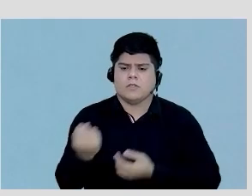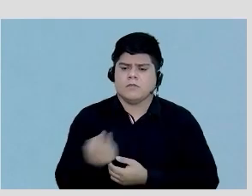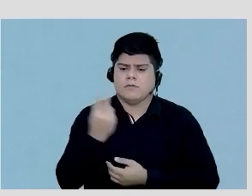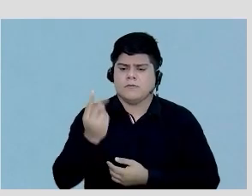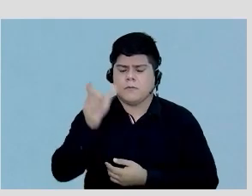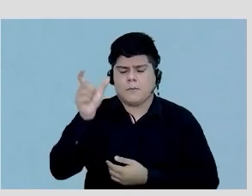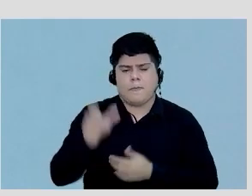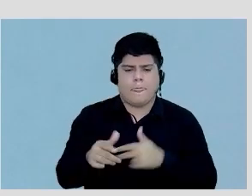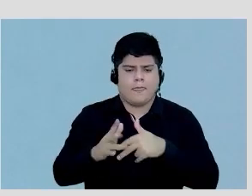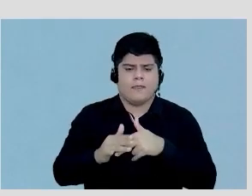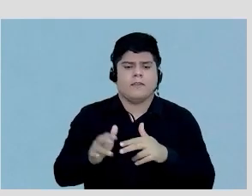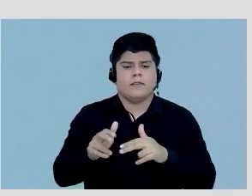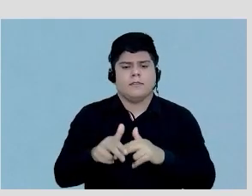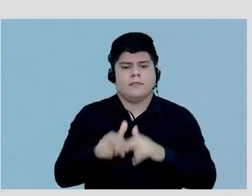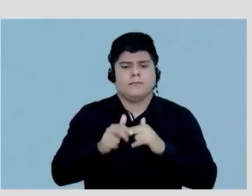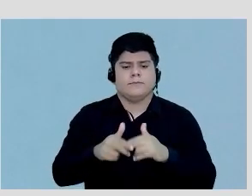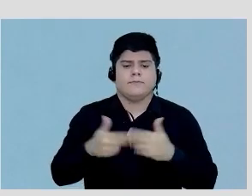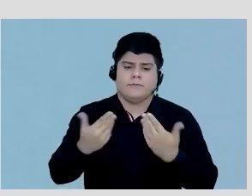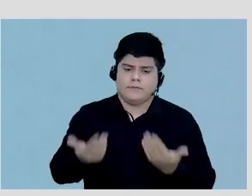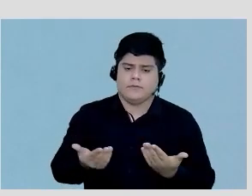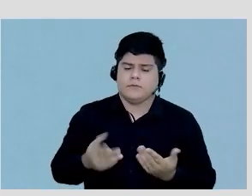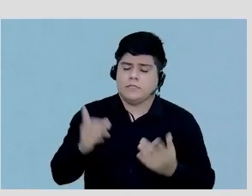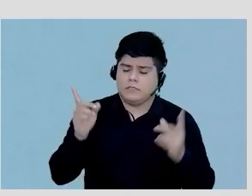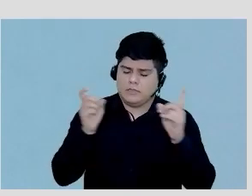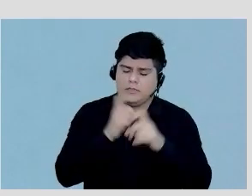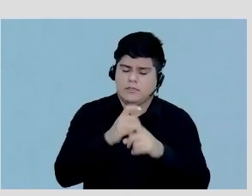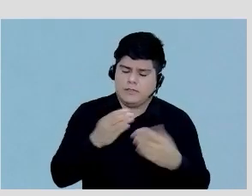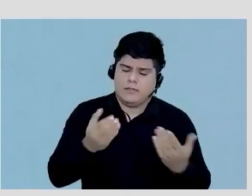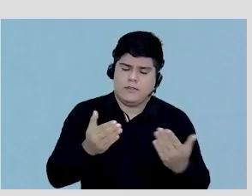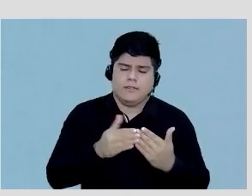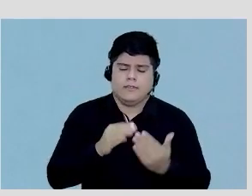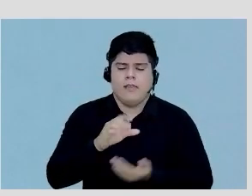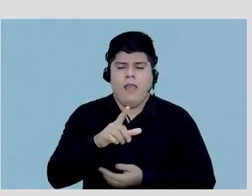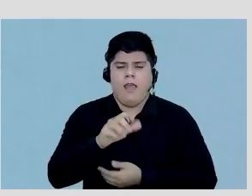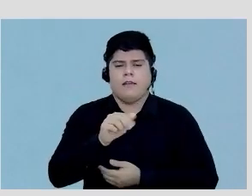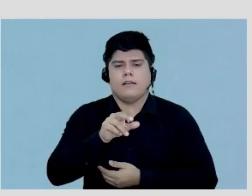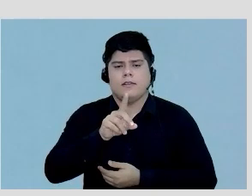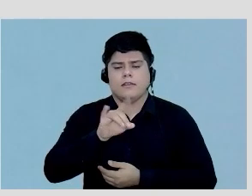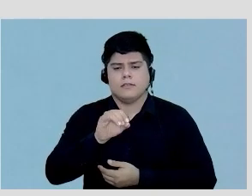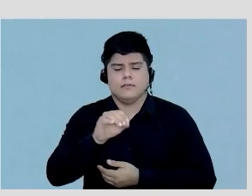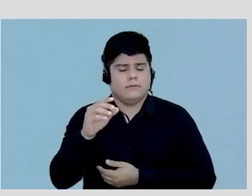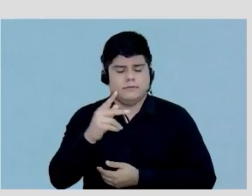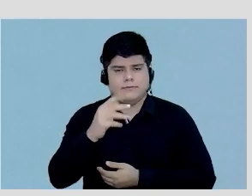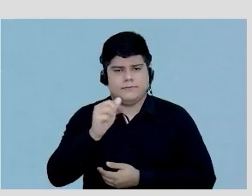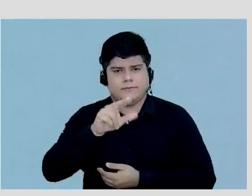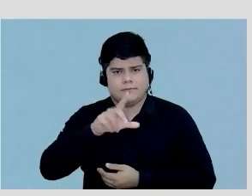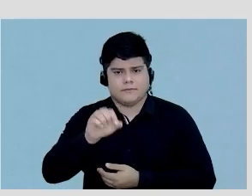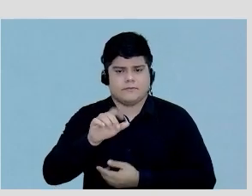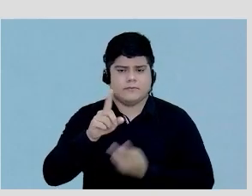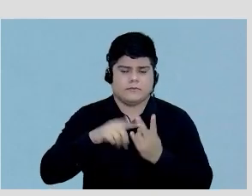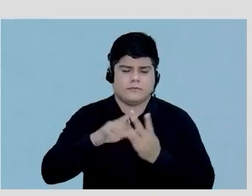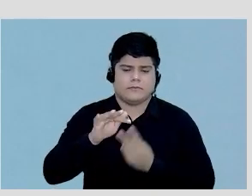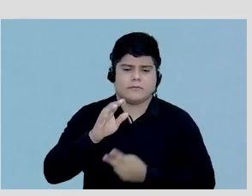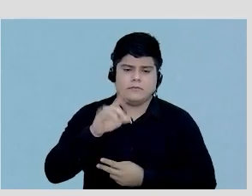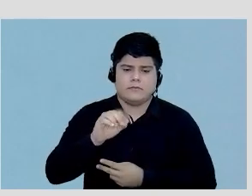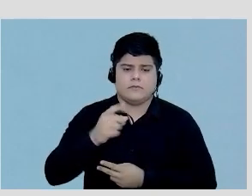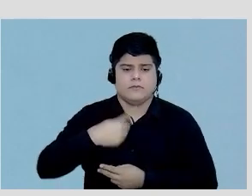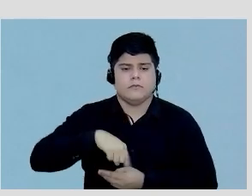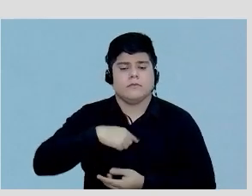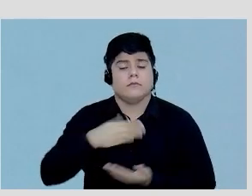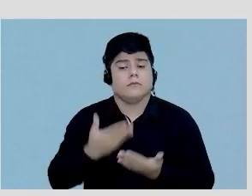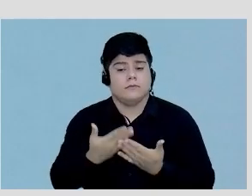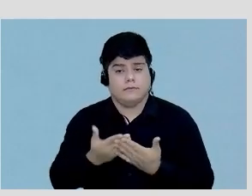paciente e é por isso isso desafia né Claudio Paulo e Fernando a gente estudar